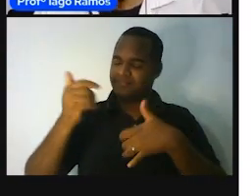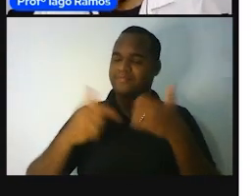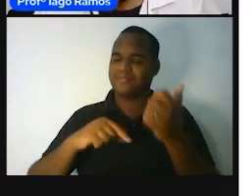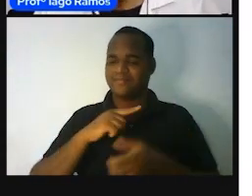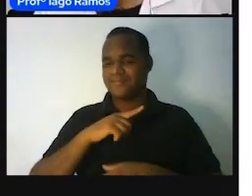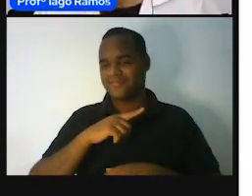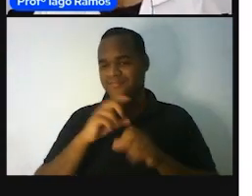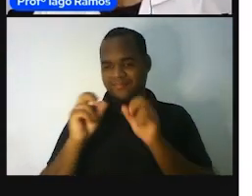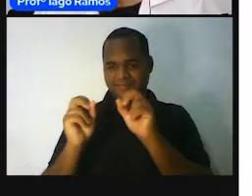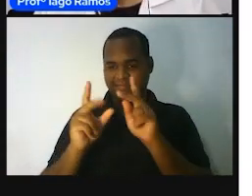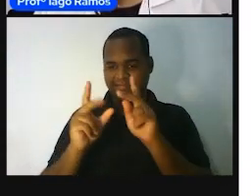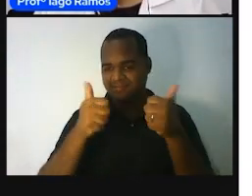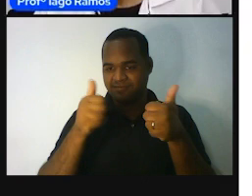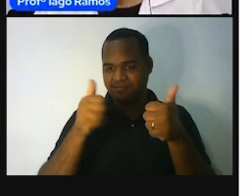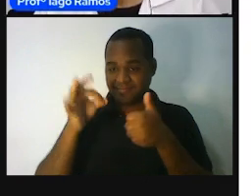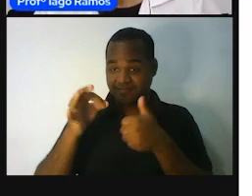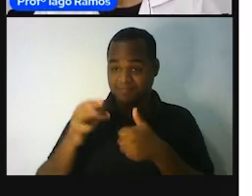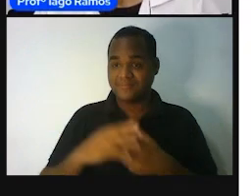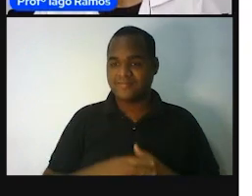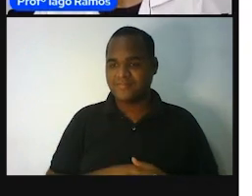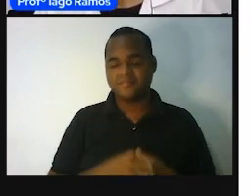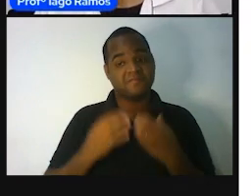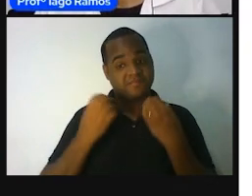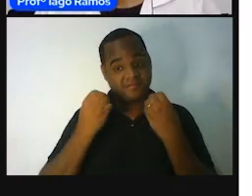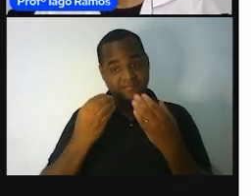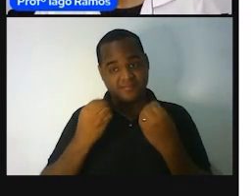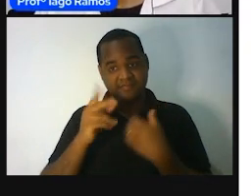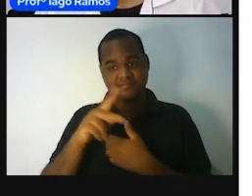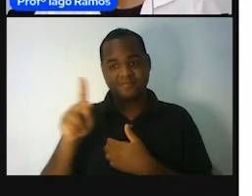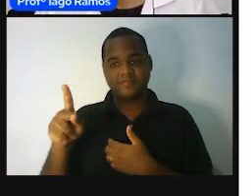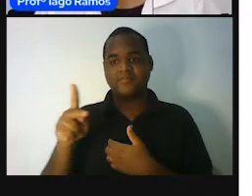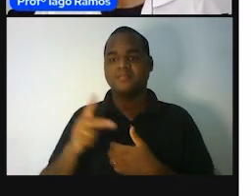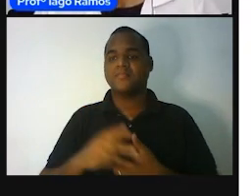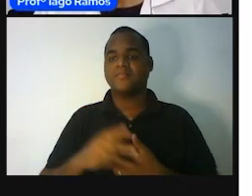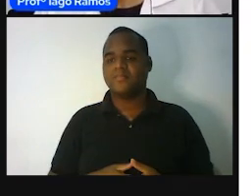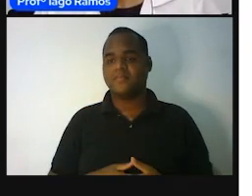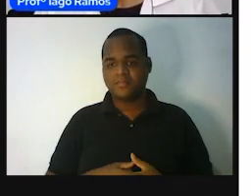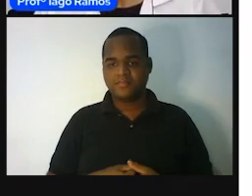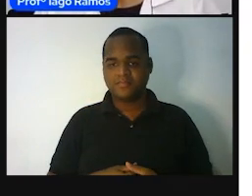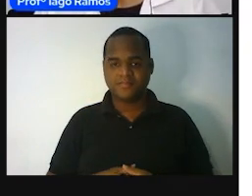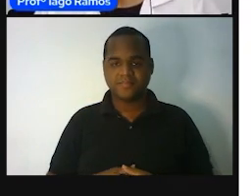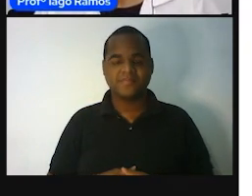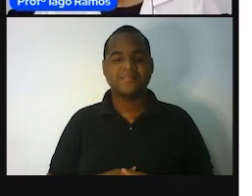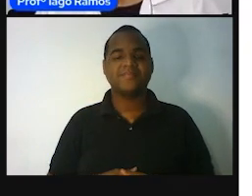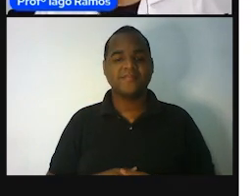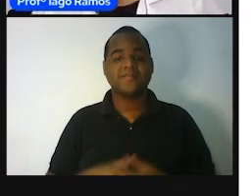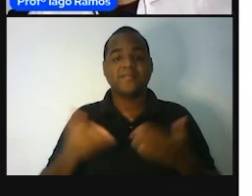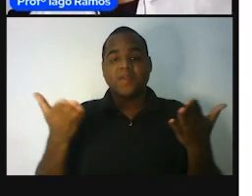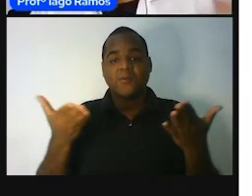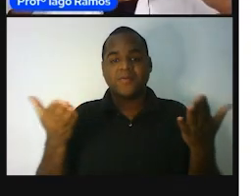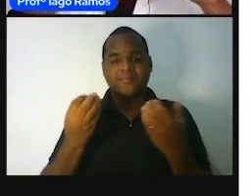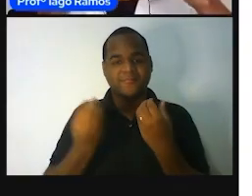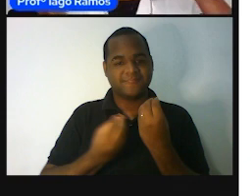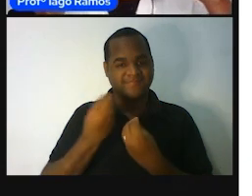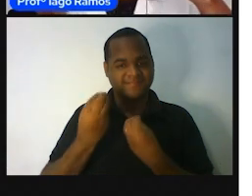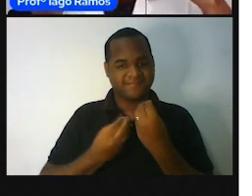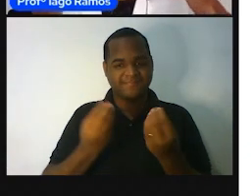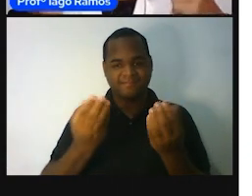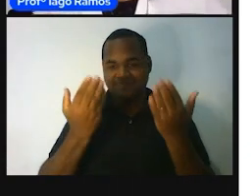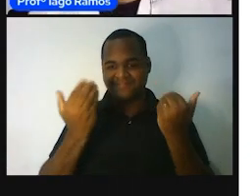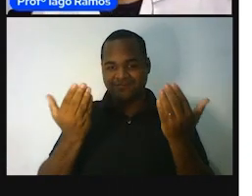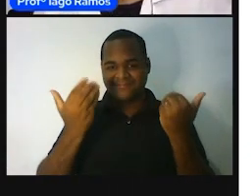Certo? Belezinha, professor. Massa! E agora, o a gente vai fazer? Vem, vem,